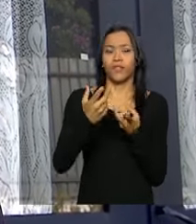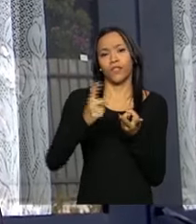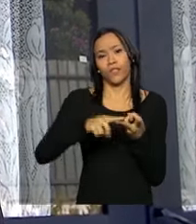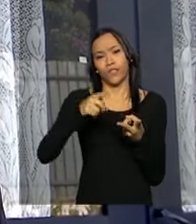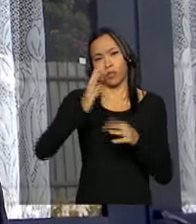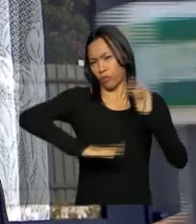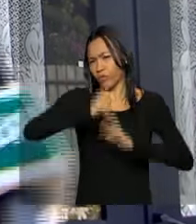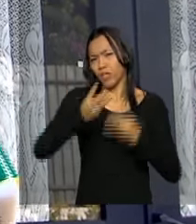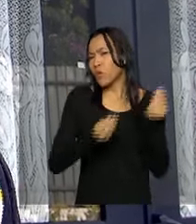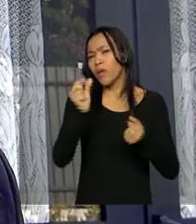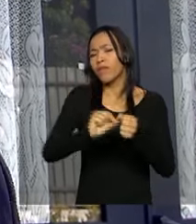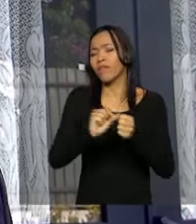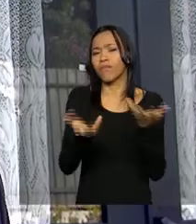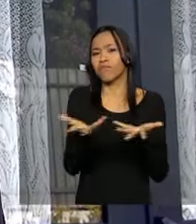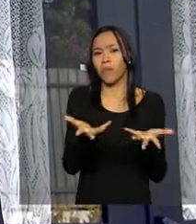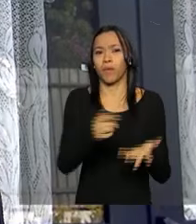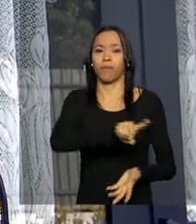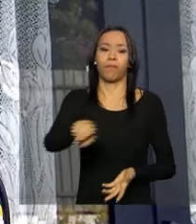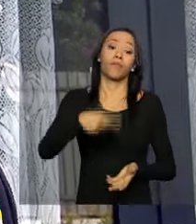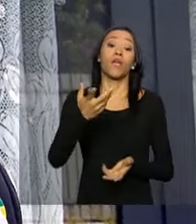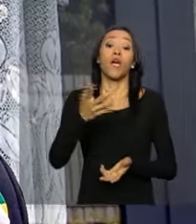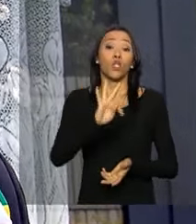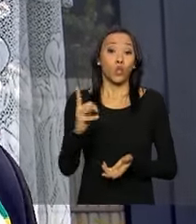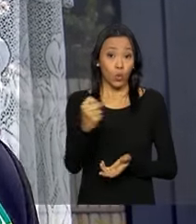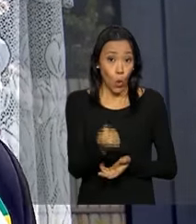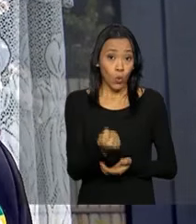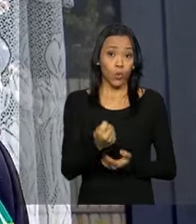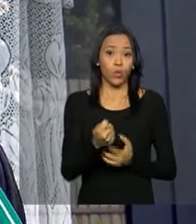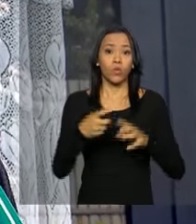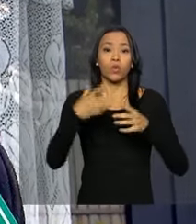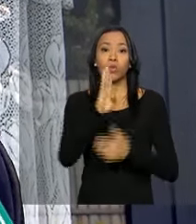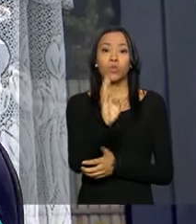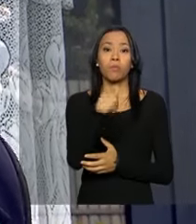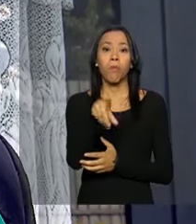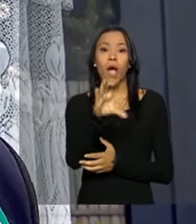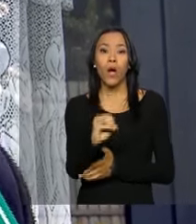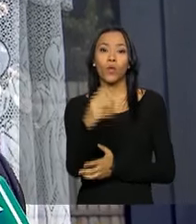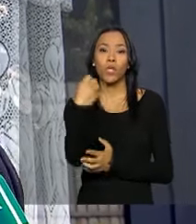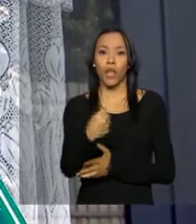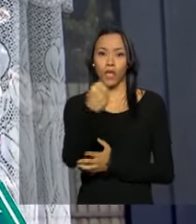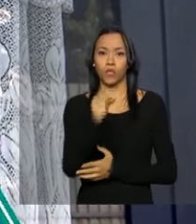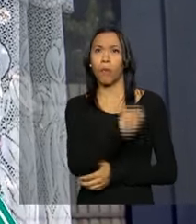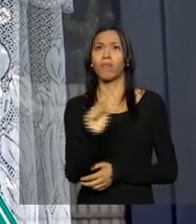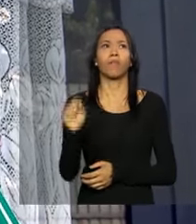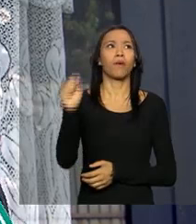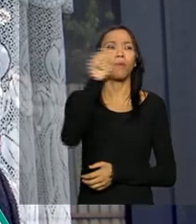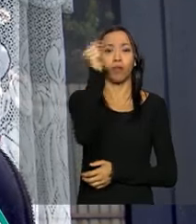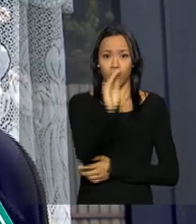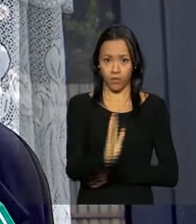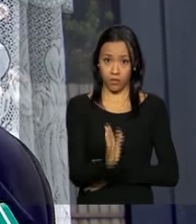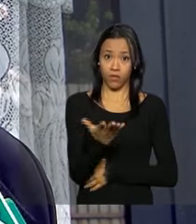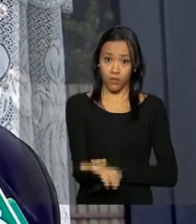técnicas, como é que funciona? Isso. Todos os bancos de leite do Brasil, ou melhor, da rede global de bancos de leite, a qual o Brasil faz